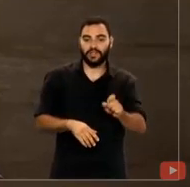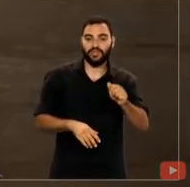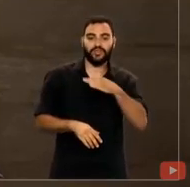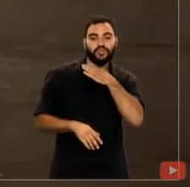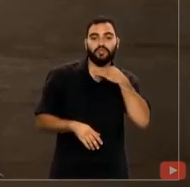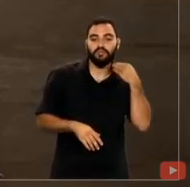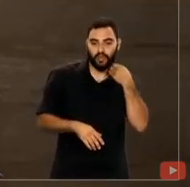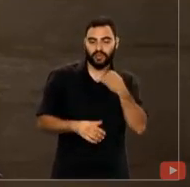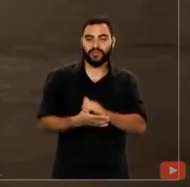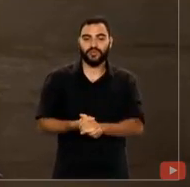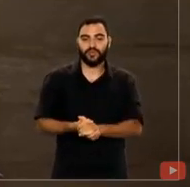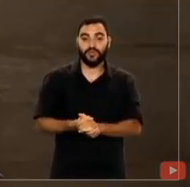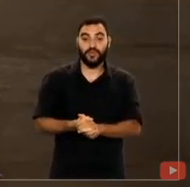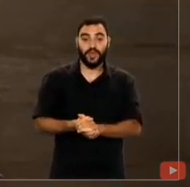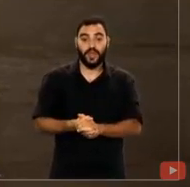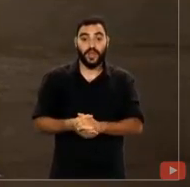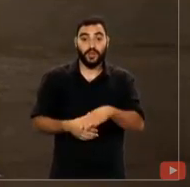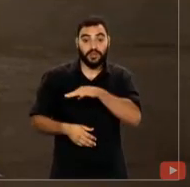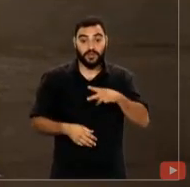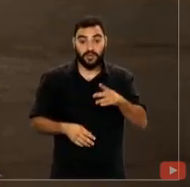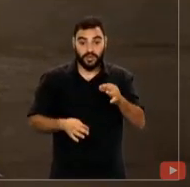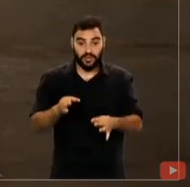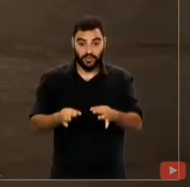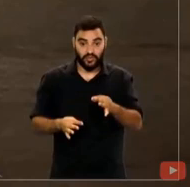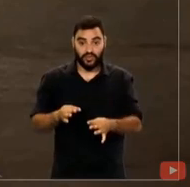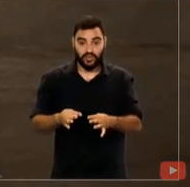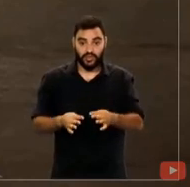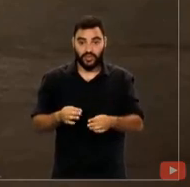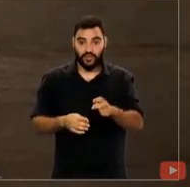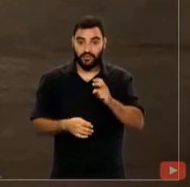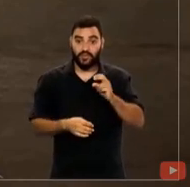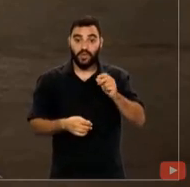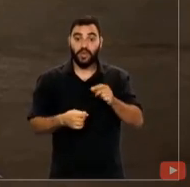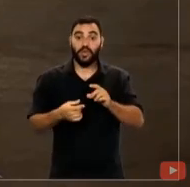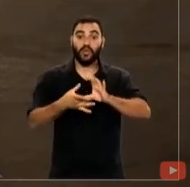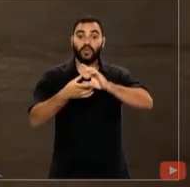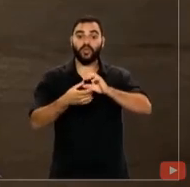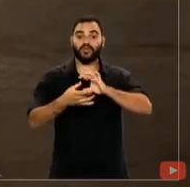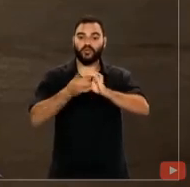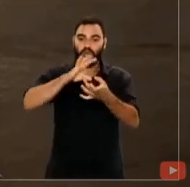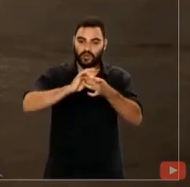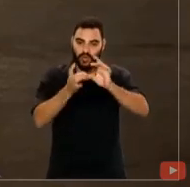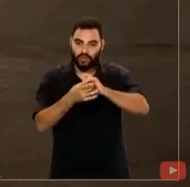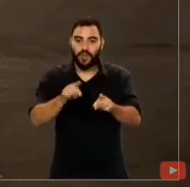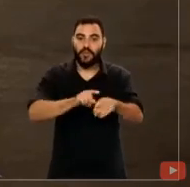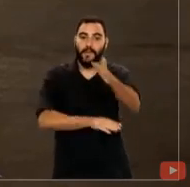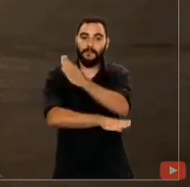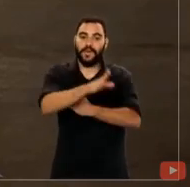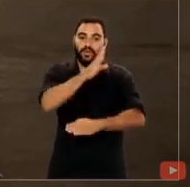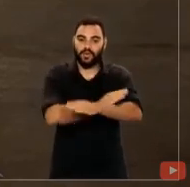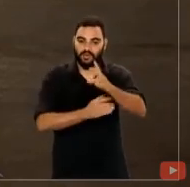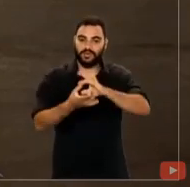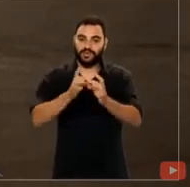Justiça, foi um dos coordenadores da área de inteligência e segurança dos Jogos Olímpicos e Paralímpicos de 2016,